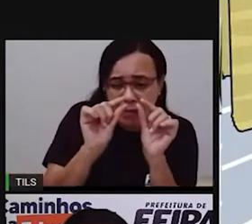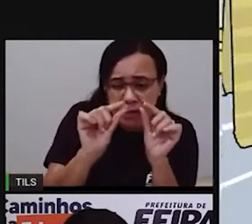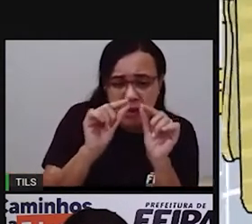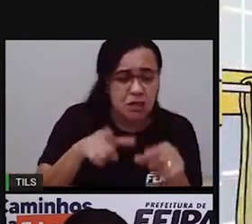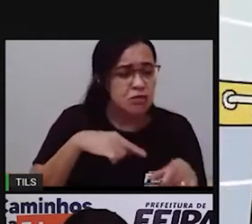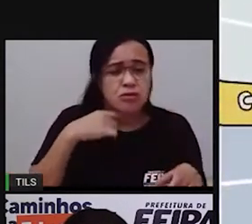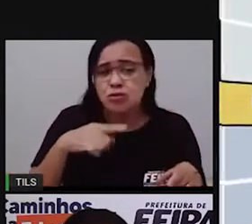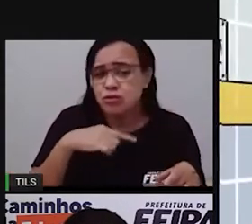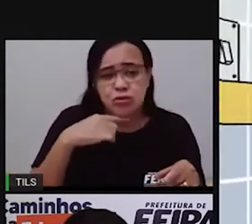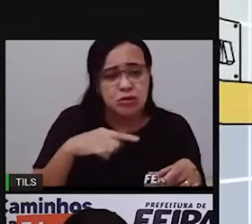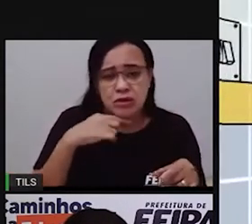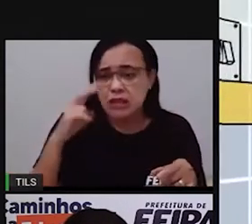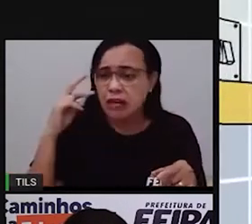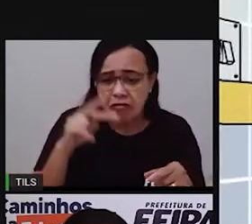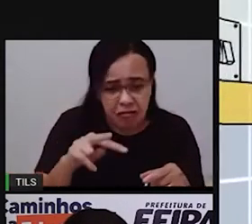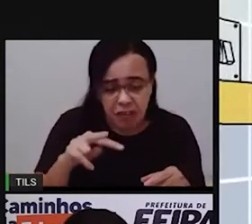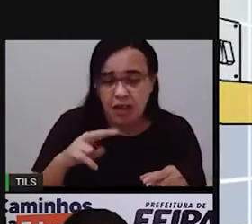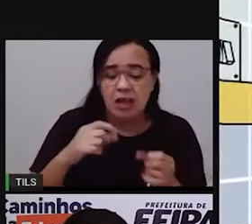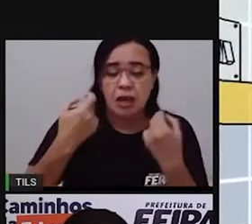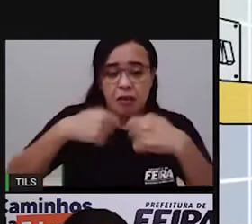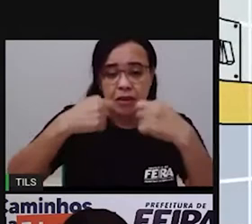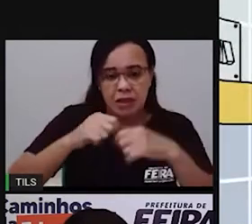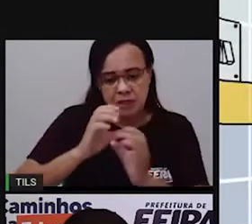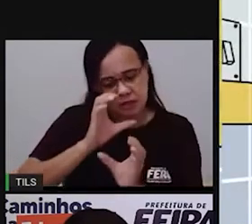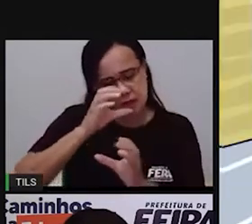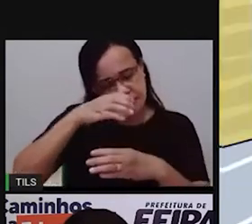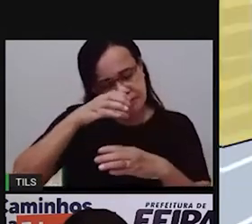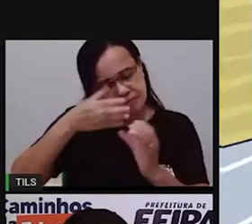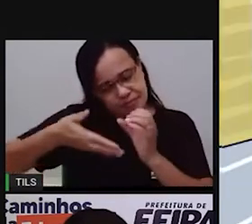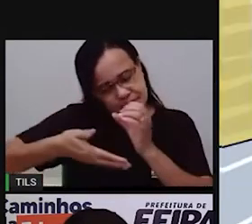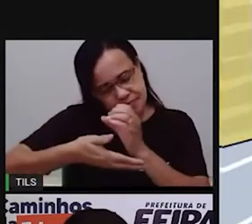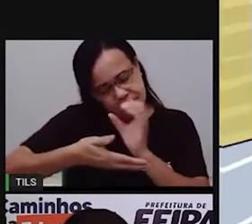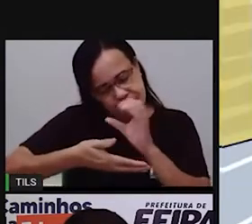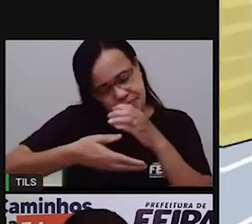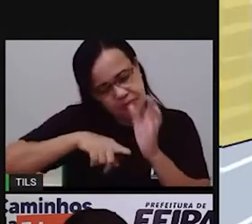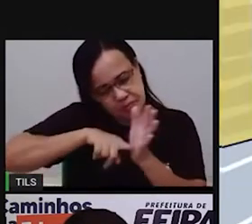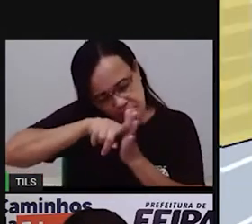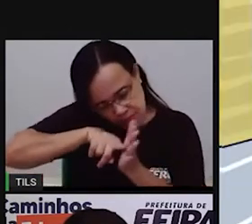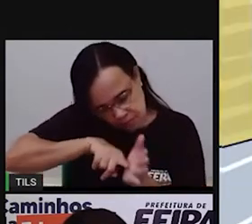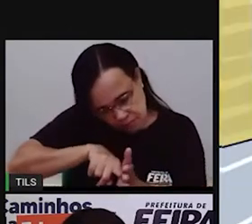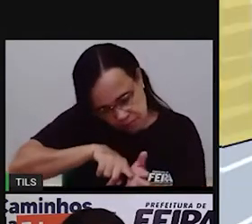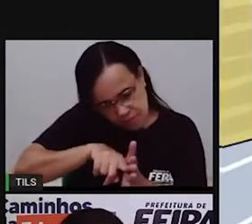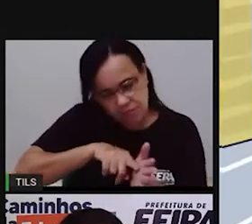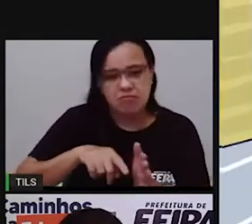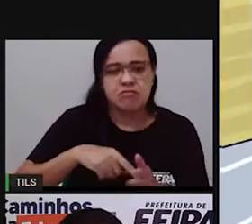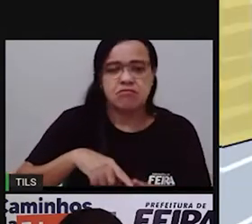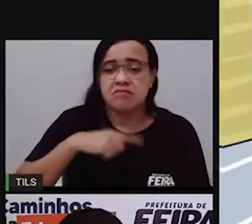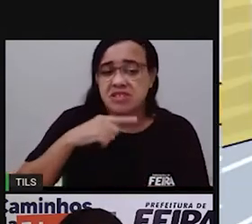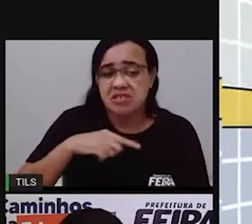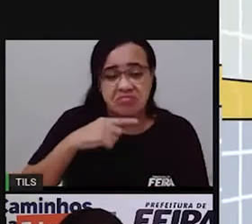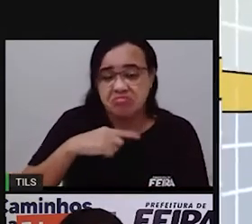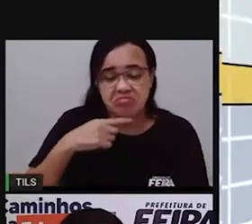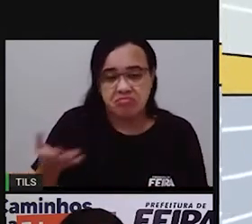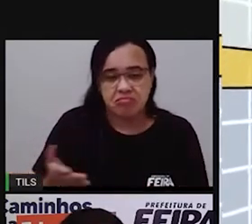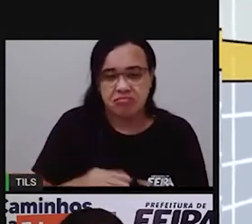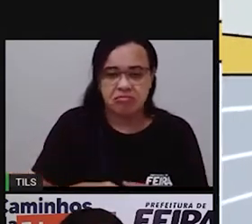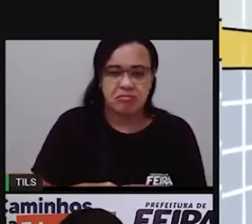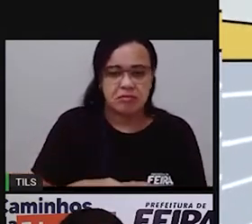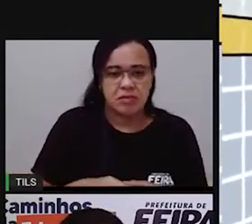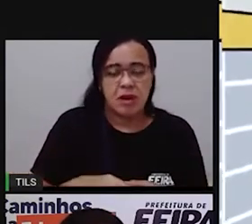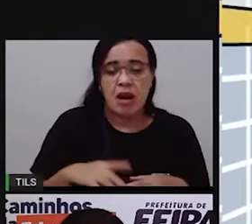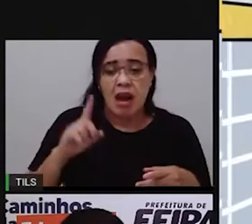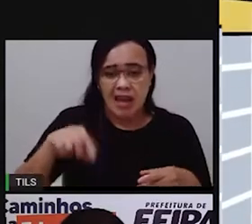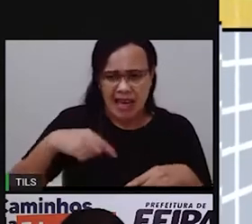conseguimos vê-los sem a ajuda de aparelhos como o microscópio. Nossa, então é só lavar as mãos que eu fico livre de doenças? Estes